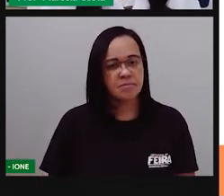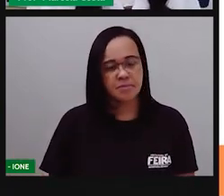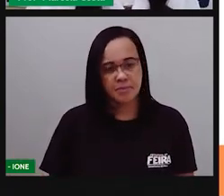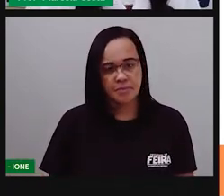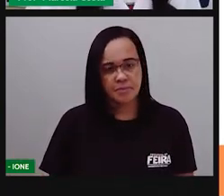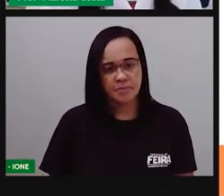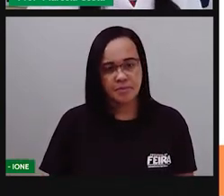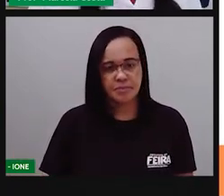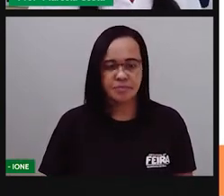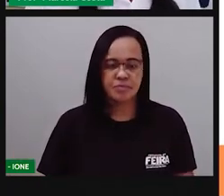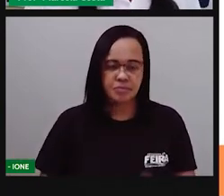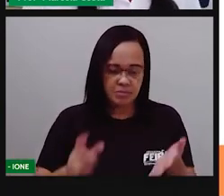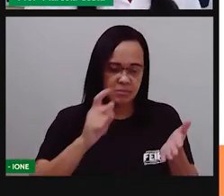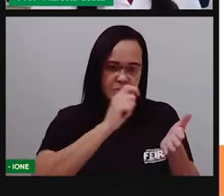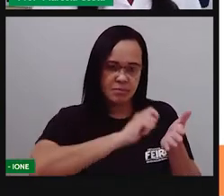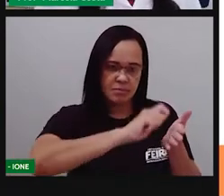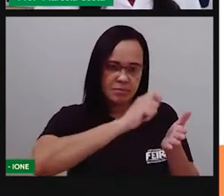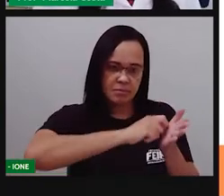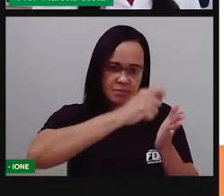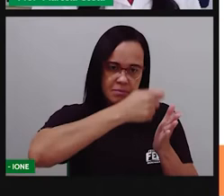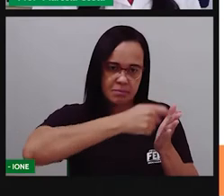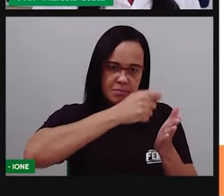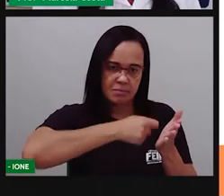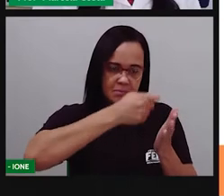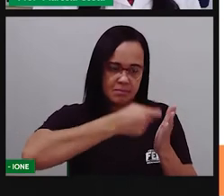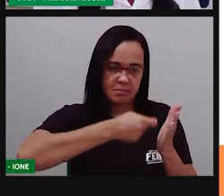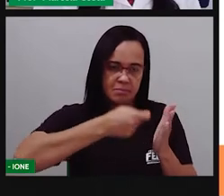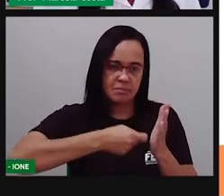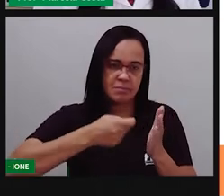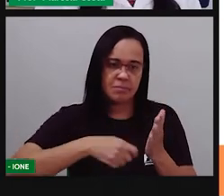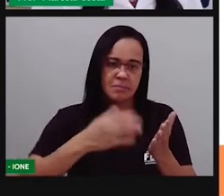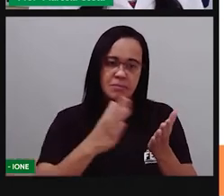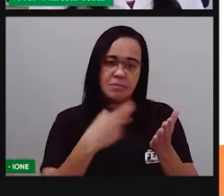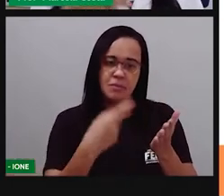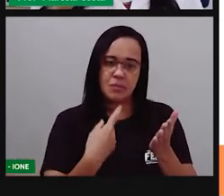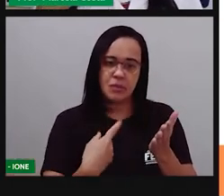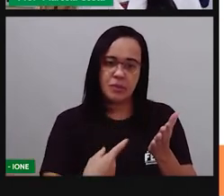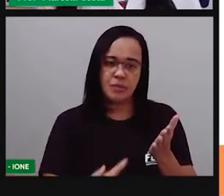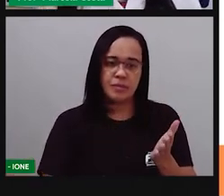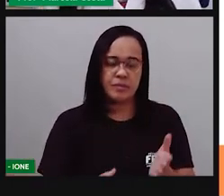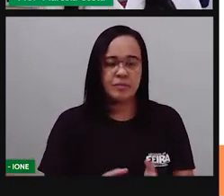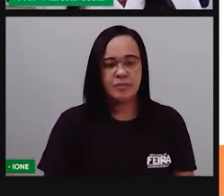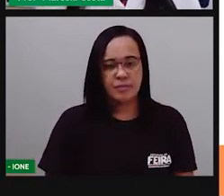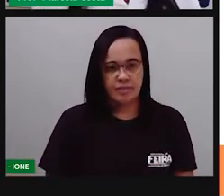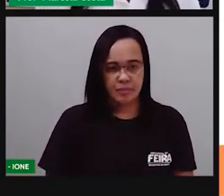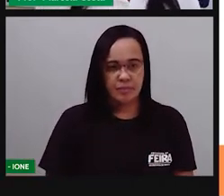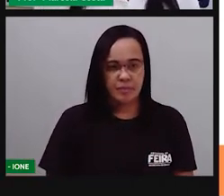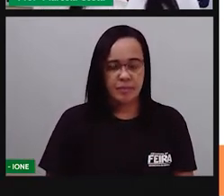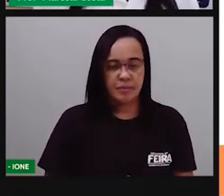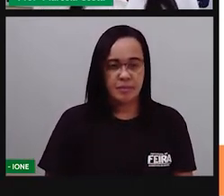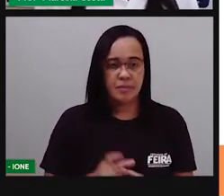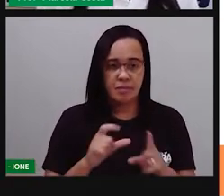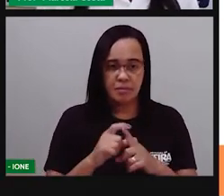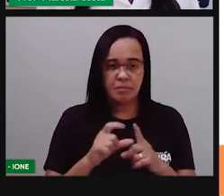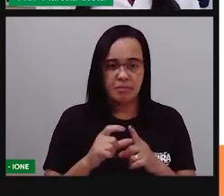Escreva aí no seu caderno. Porque agora... A gente vai passar já para a outra palavra.